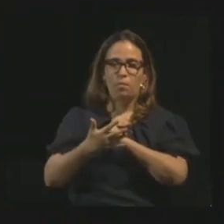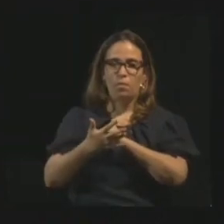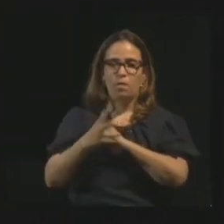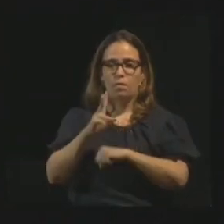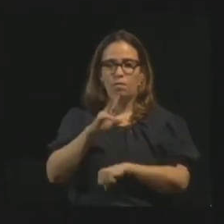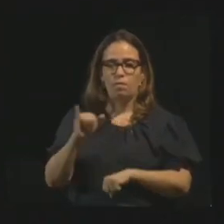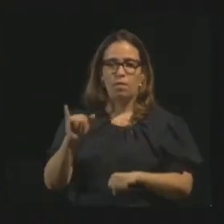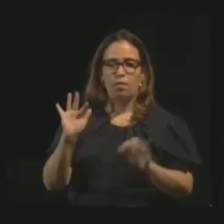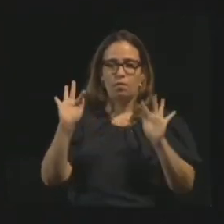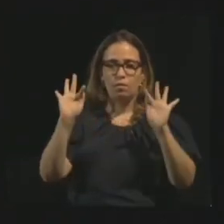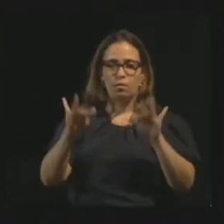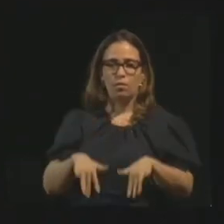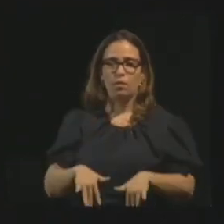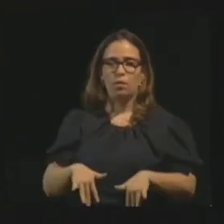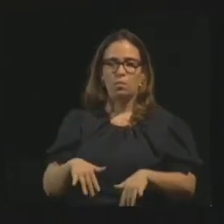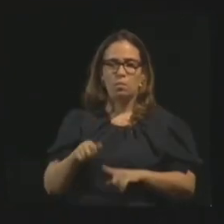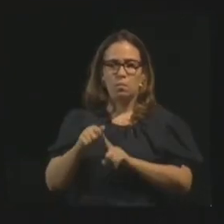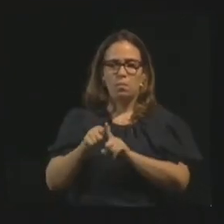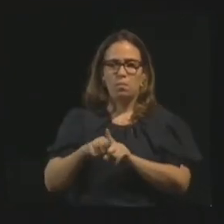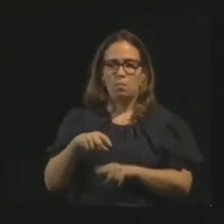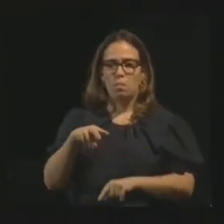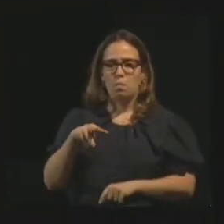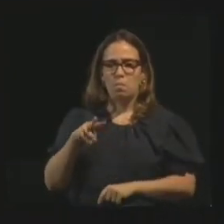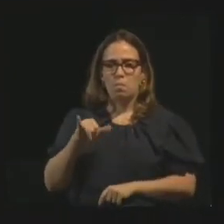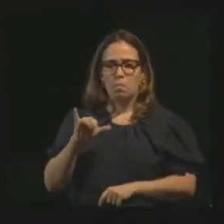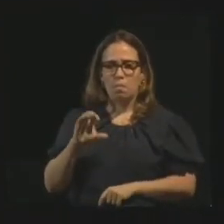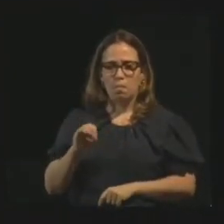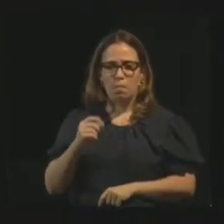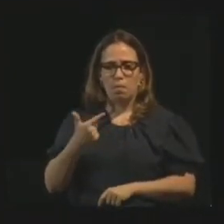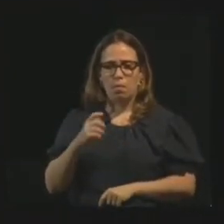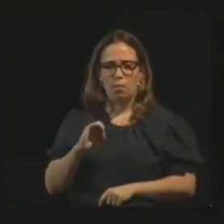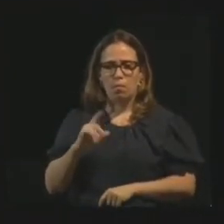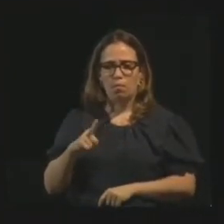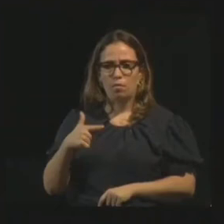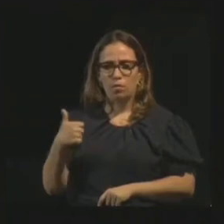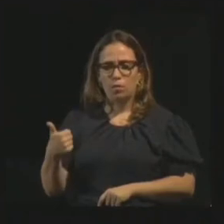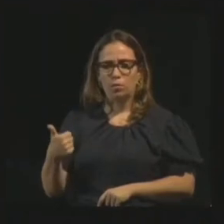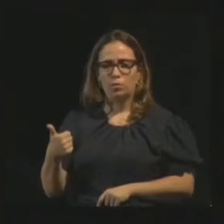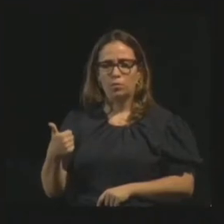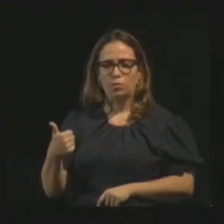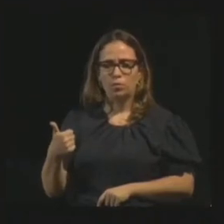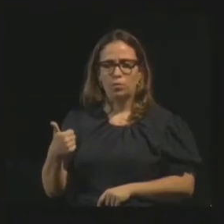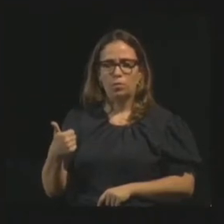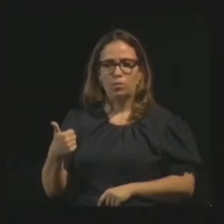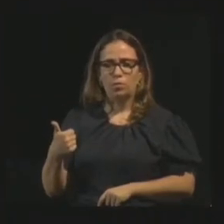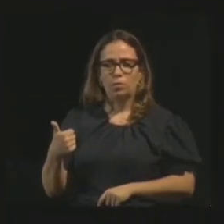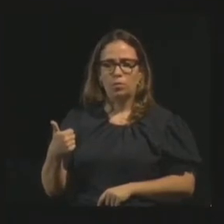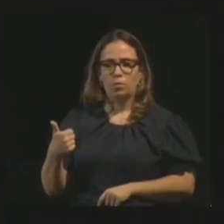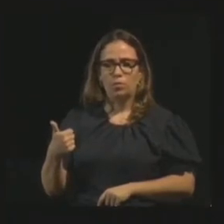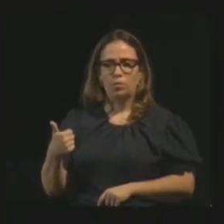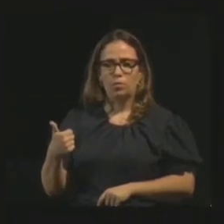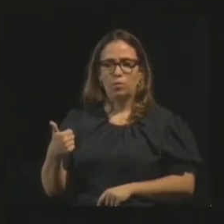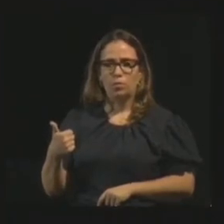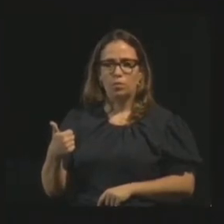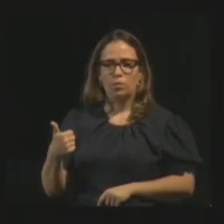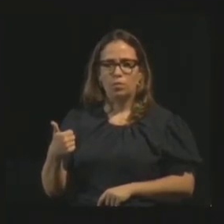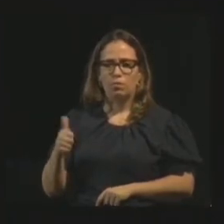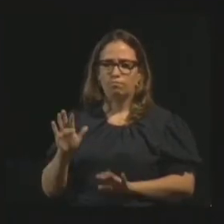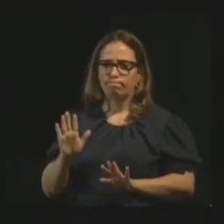coisa assim, não é? E eu achei, meu Deus, aquele cuidado com espíritos que asseveram datas